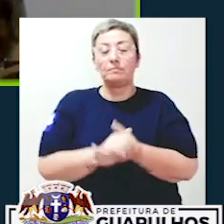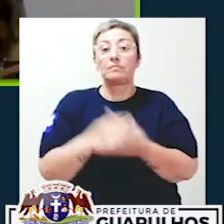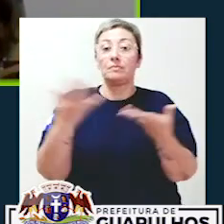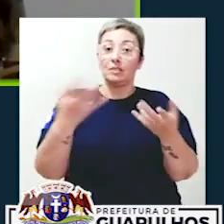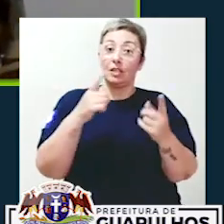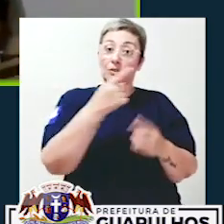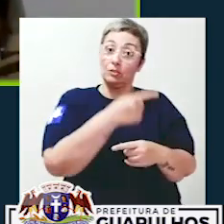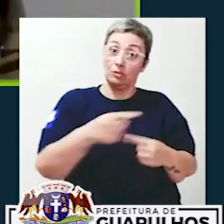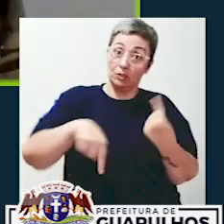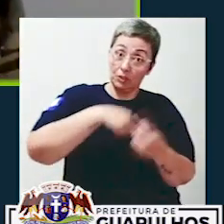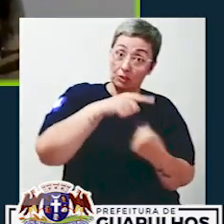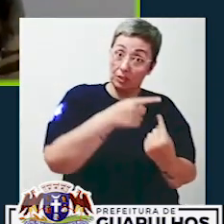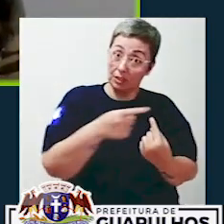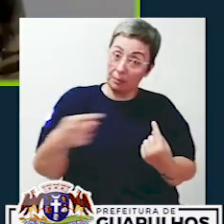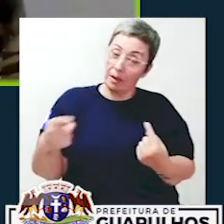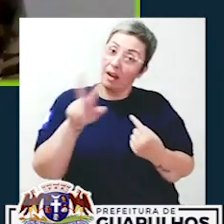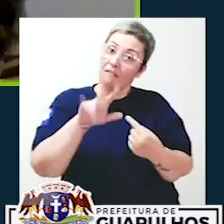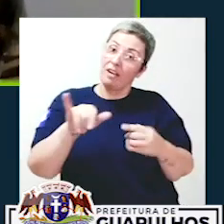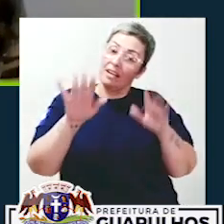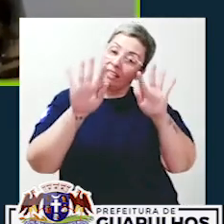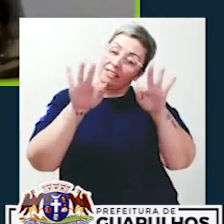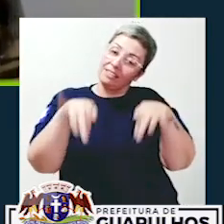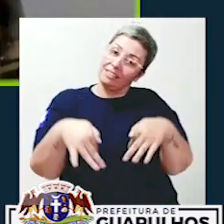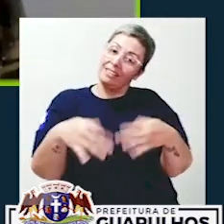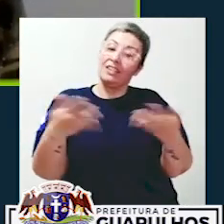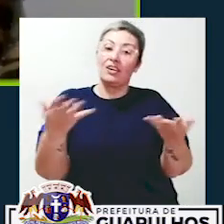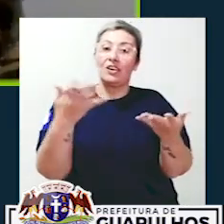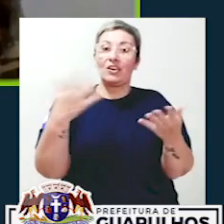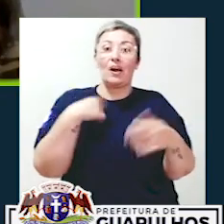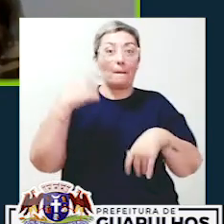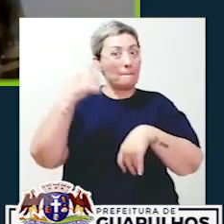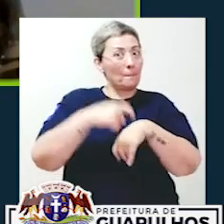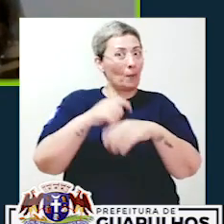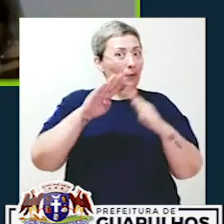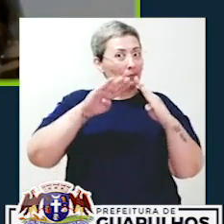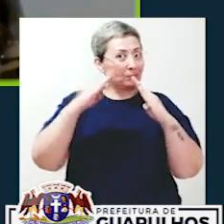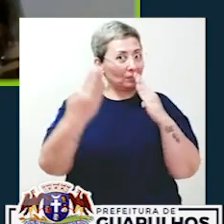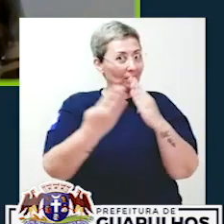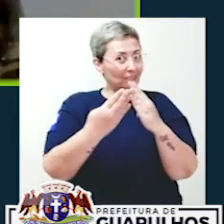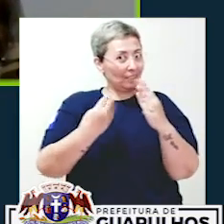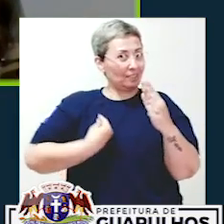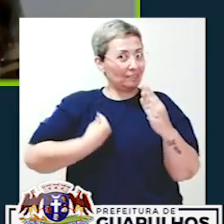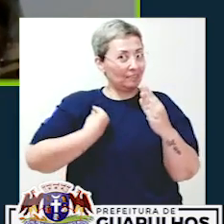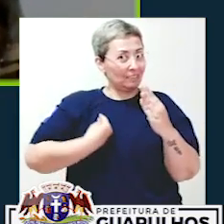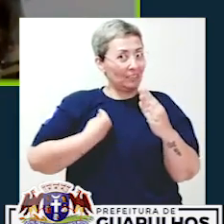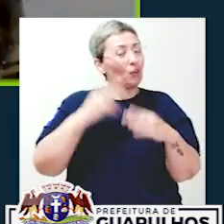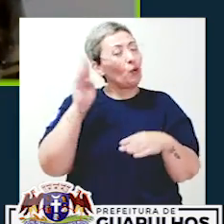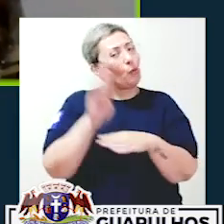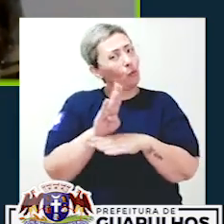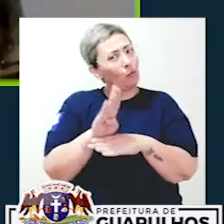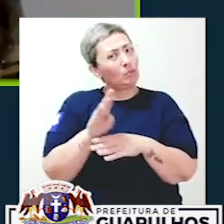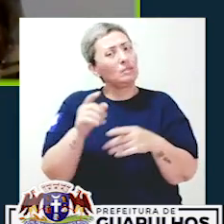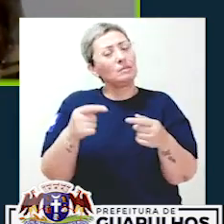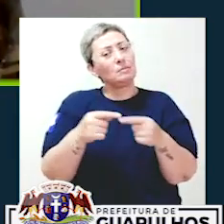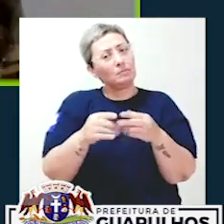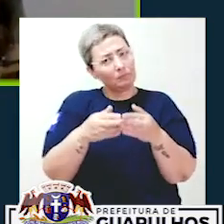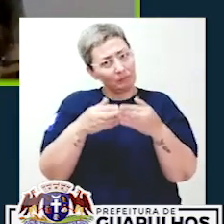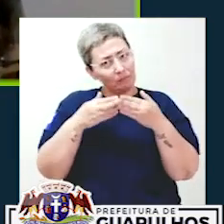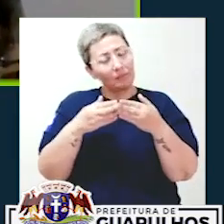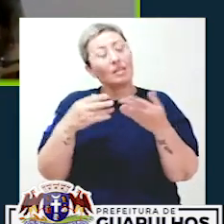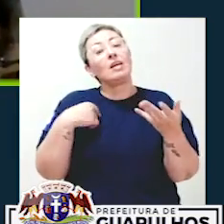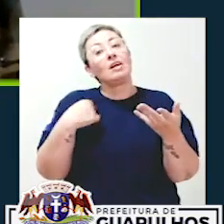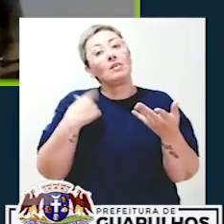o que está acontecendo por aqui. O giro da semana vai se encerrando, né, Camilinha, no modo quarentena ativado. Isso Cuidem-se.